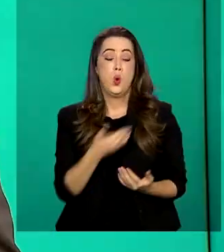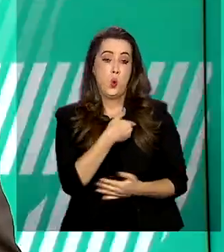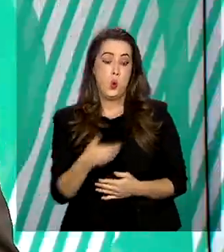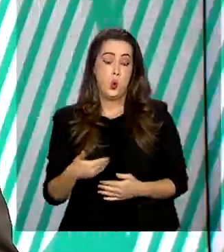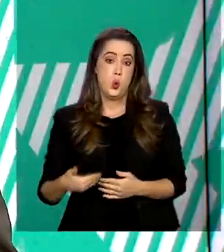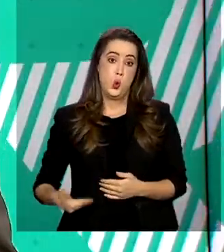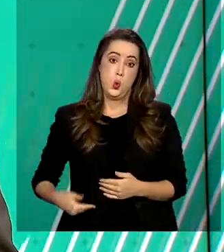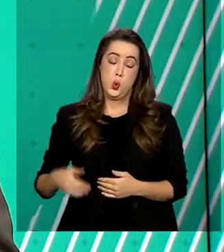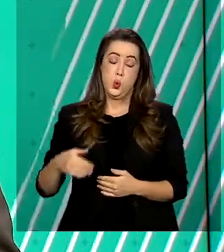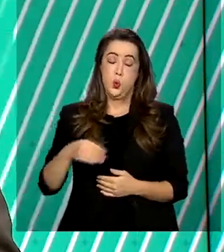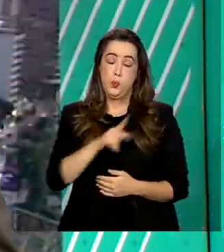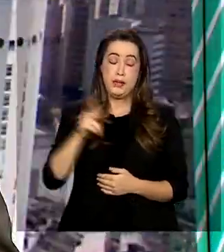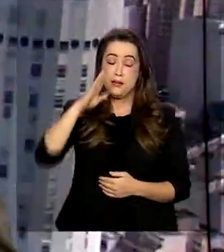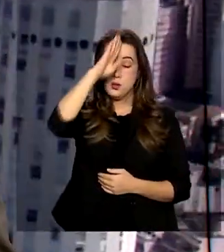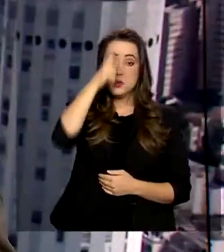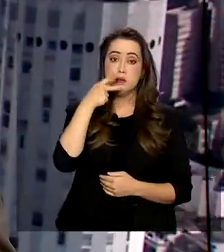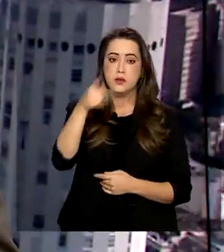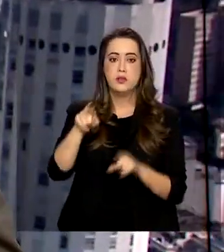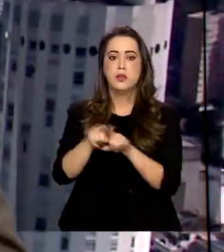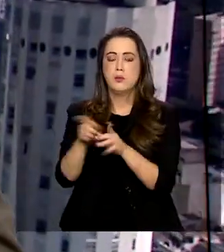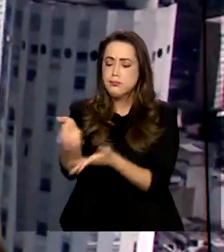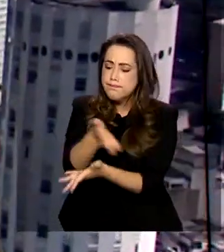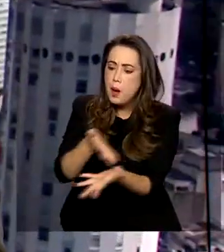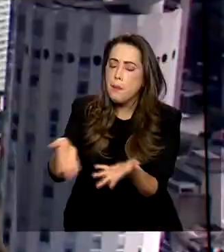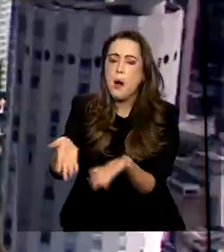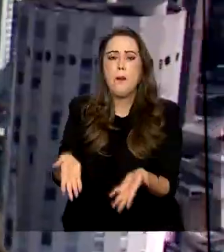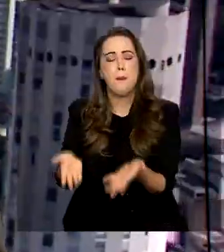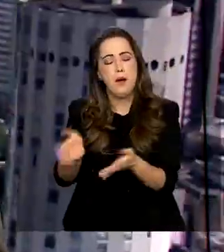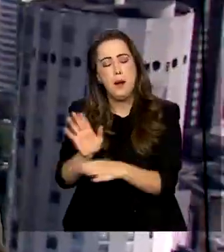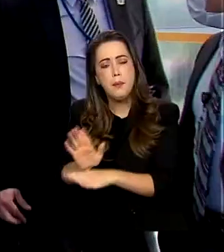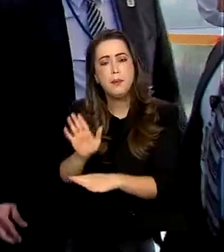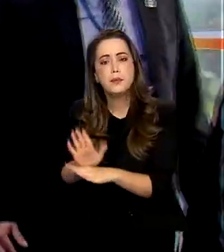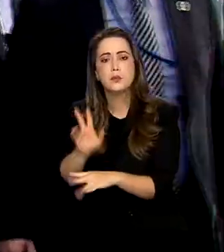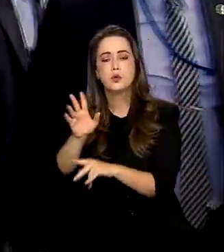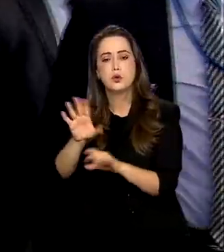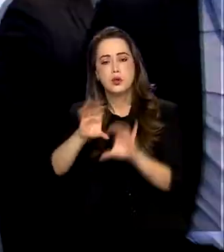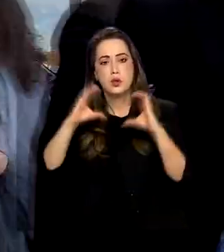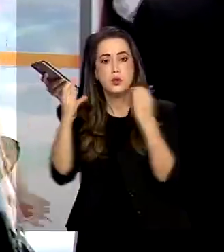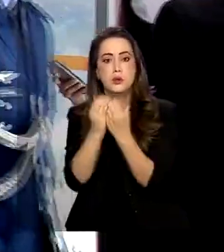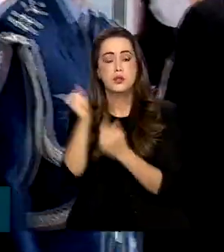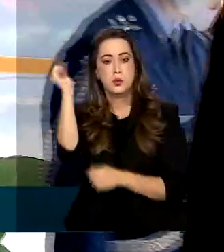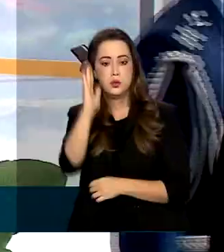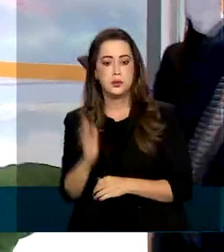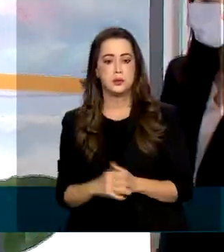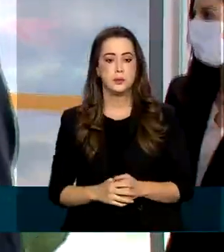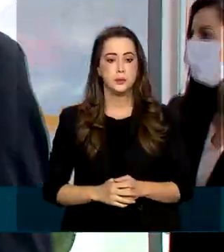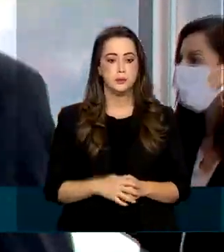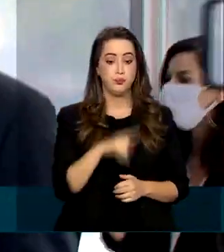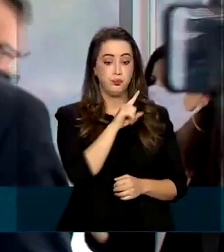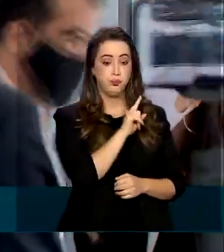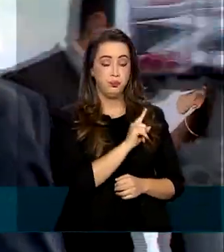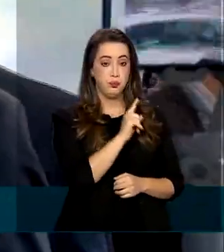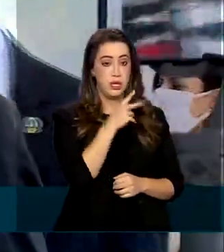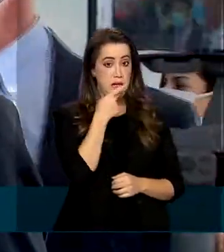libanesa no Brasil para ajudá-los com o que for preciso. Estamos em contato com a